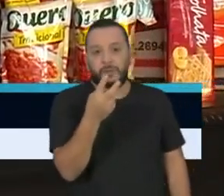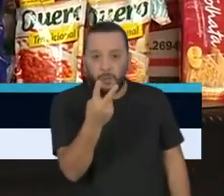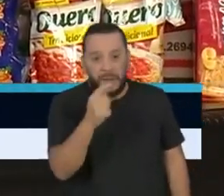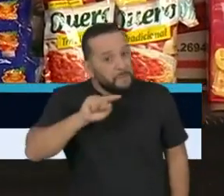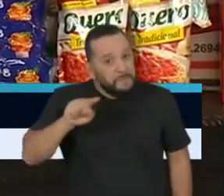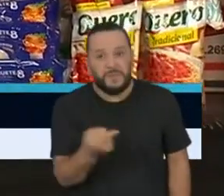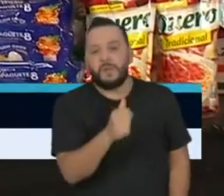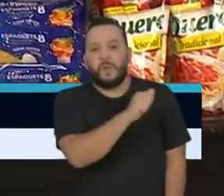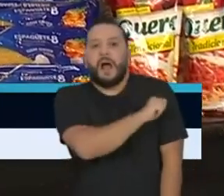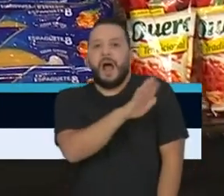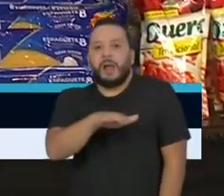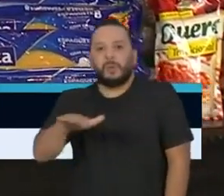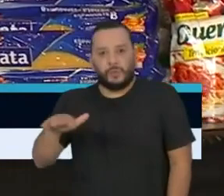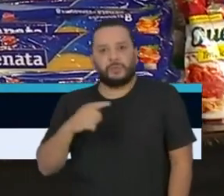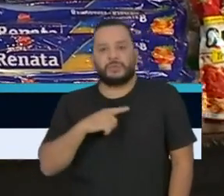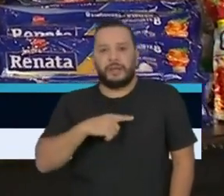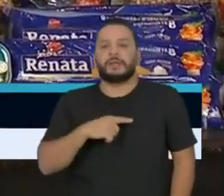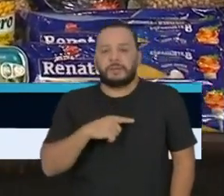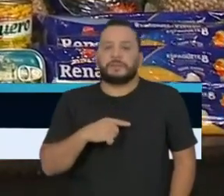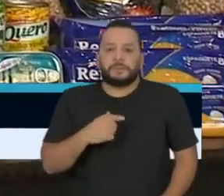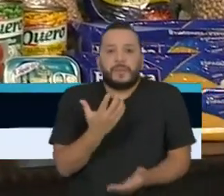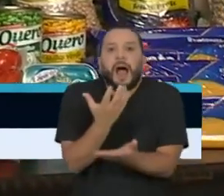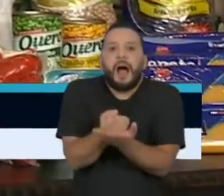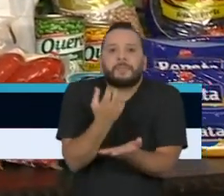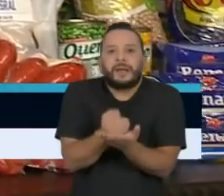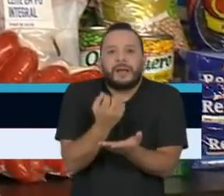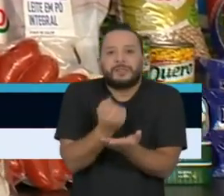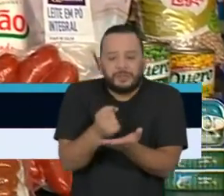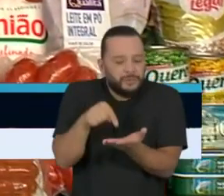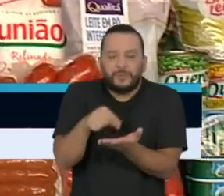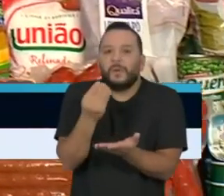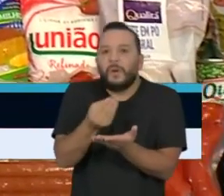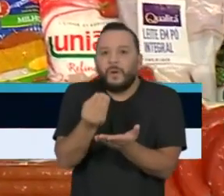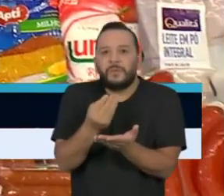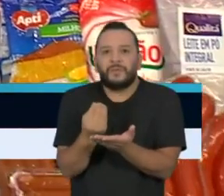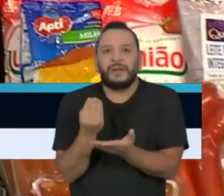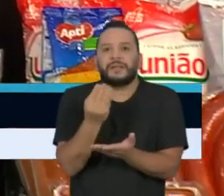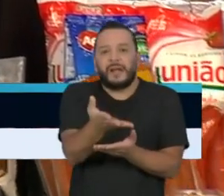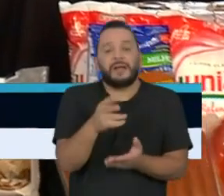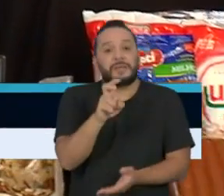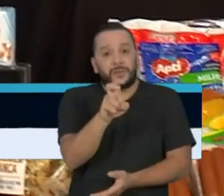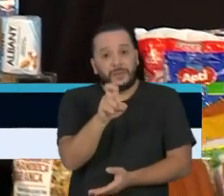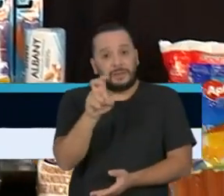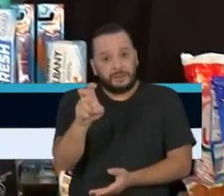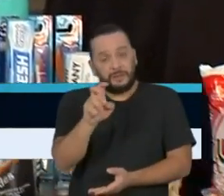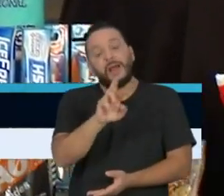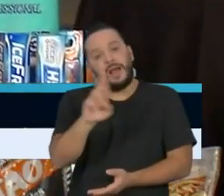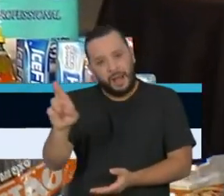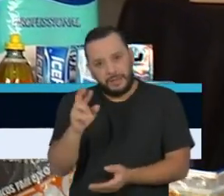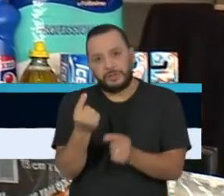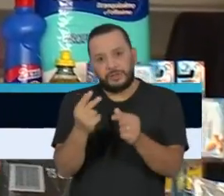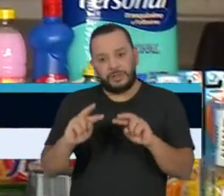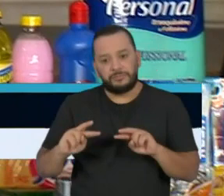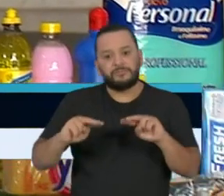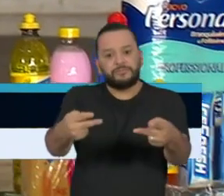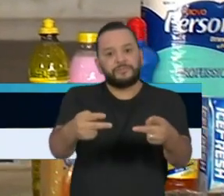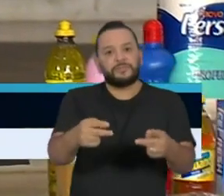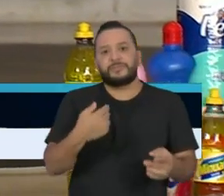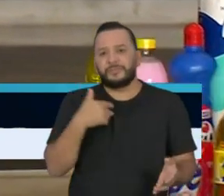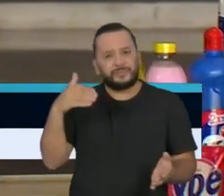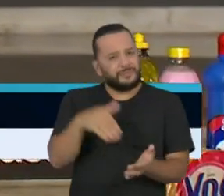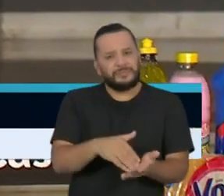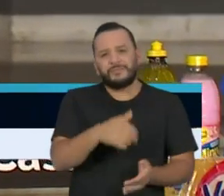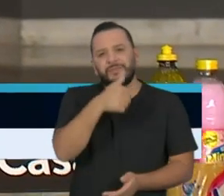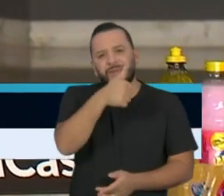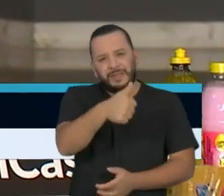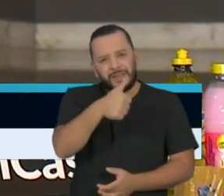estadual receberão, via aplicativo, R 55,00 de transferência de renda, podendo chegar até R